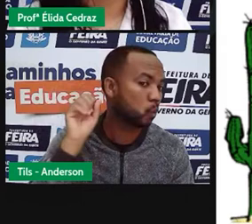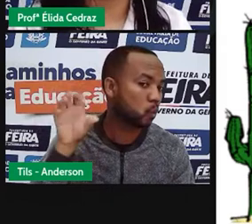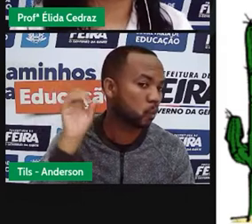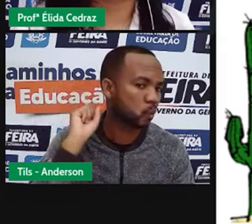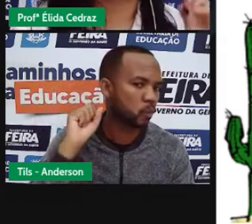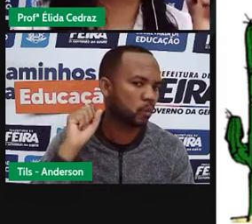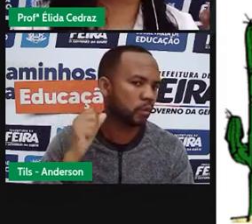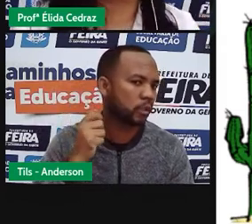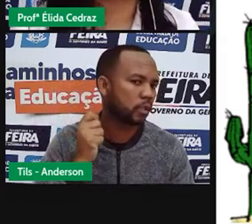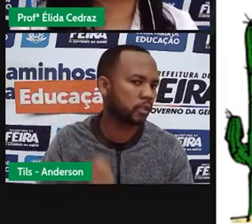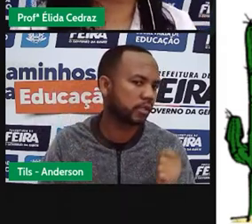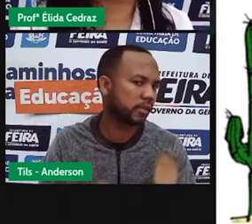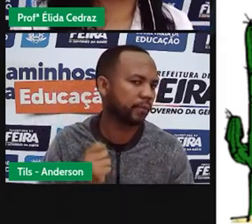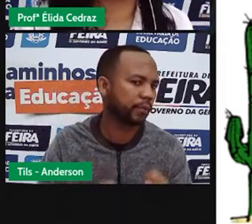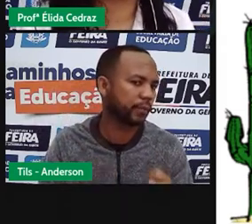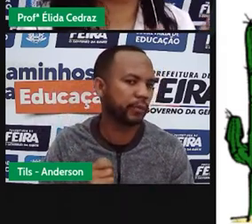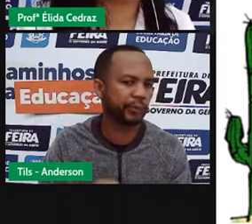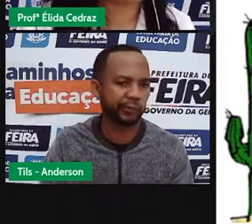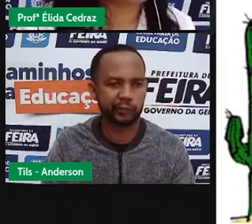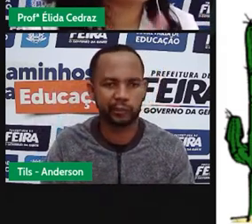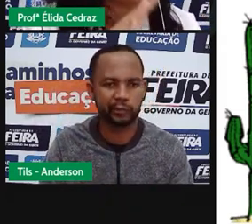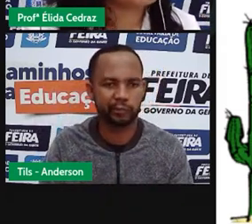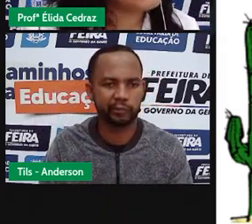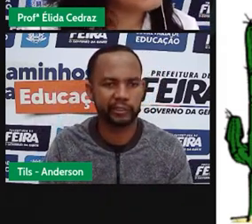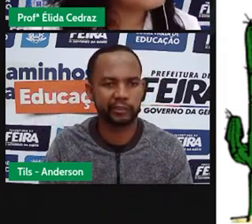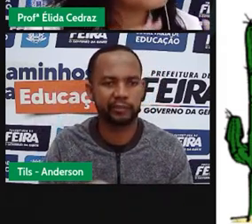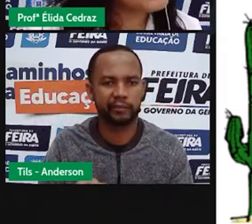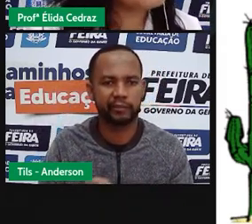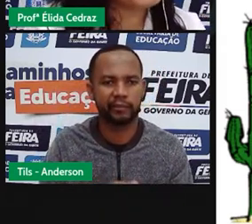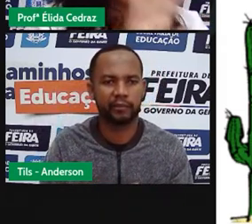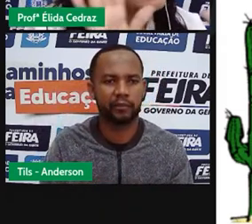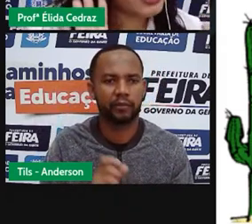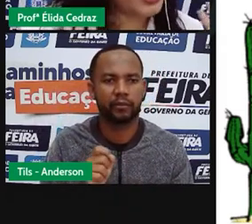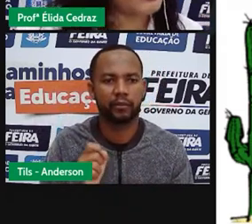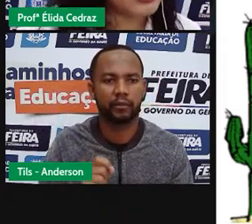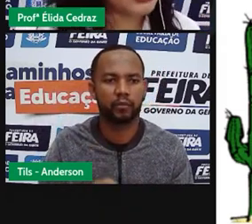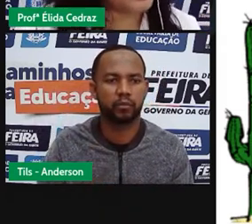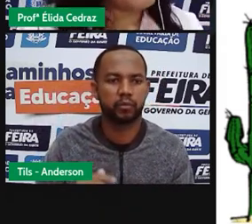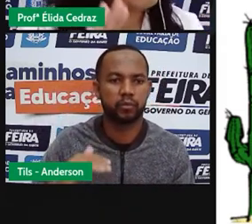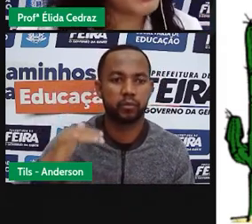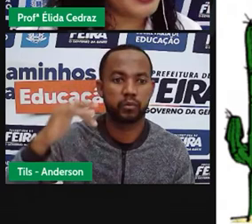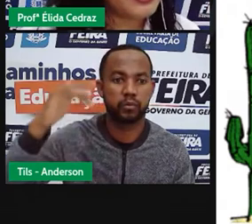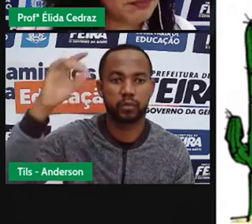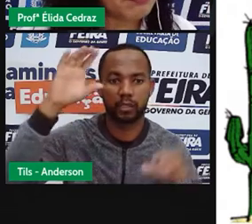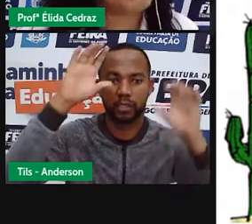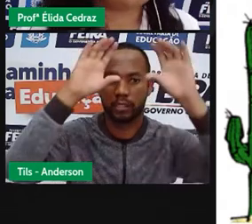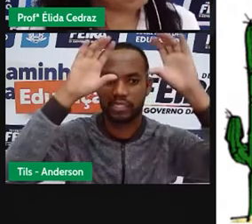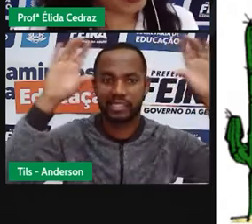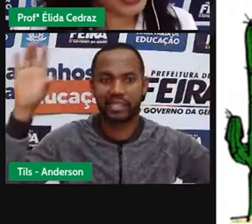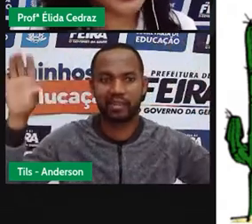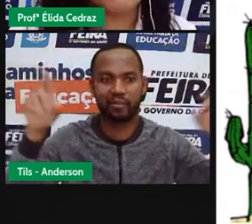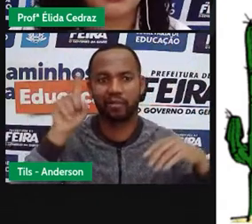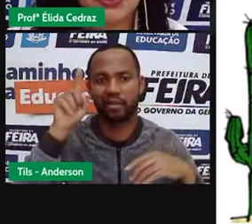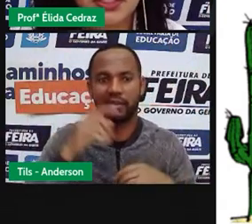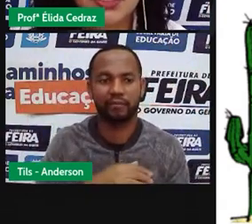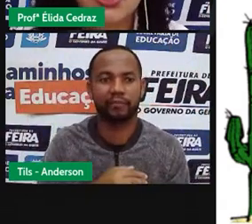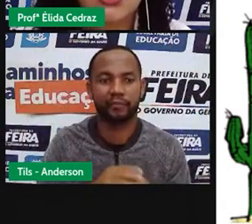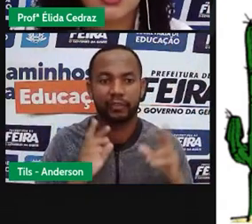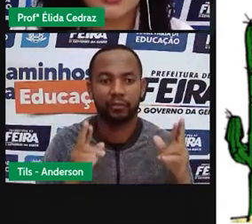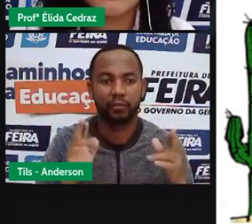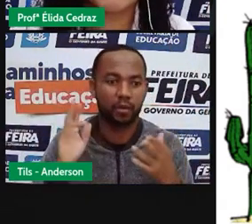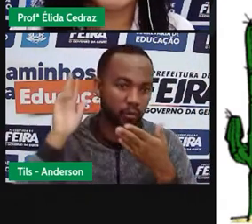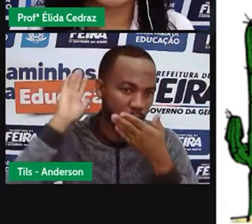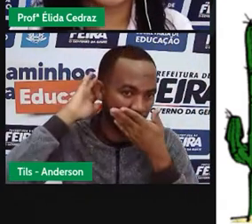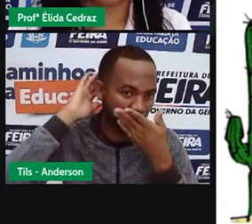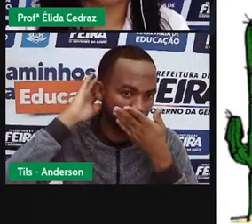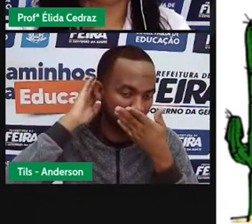quanto com o tipo de fumaça que estava sendo suspensa ao céu, enviada, no caso aqui pelos índios,